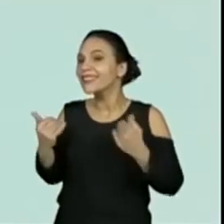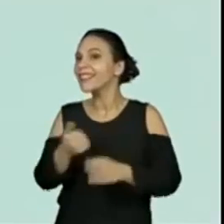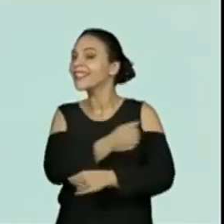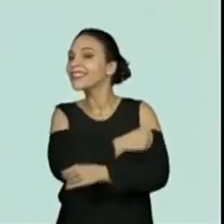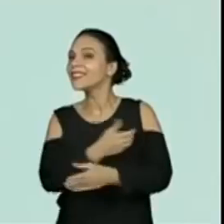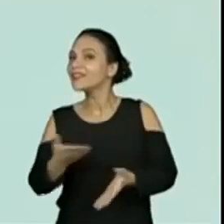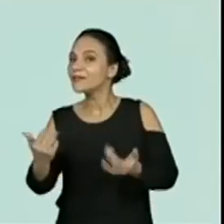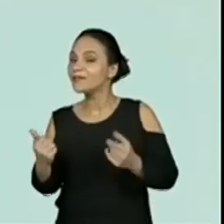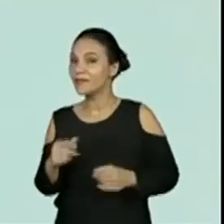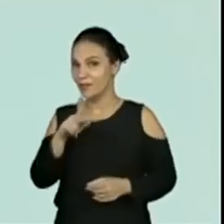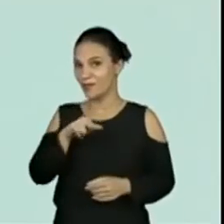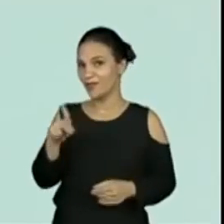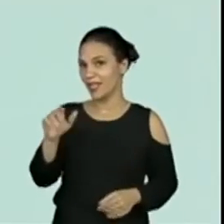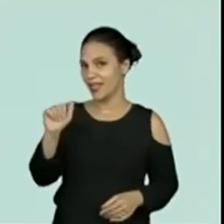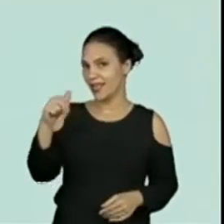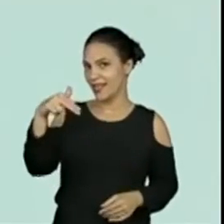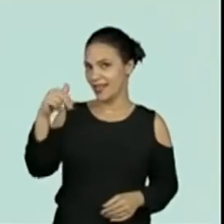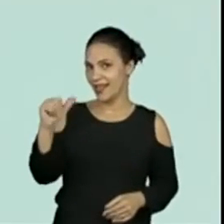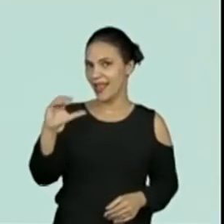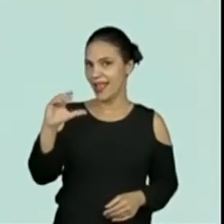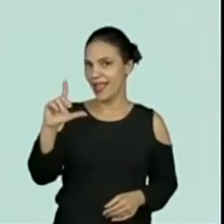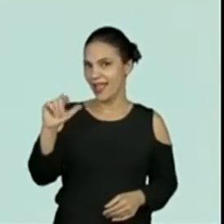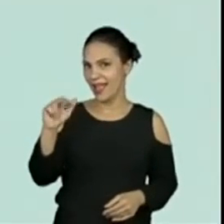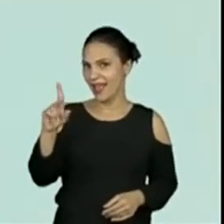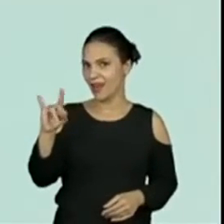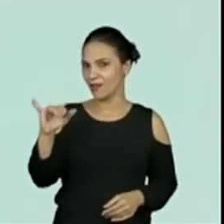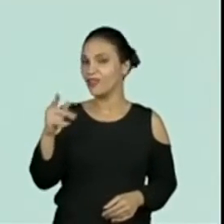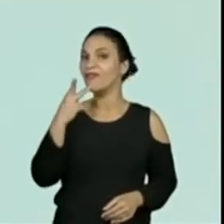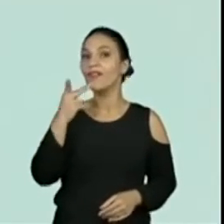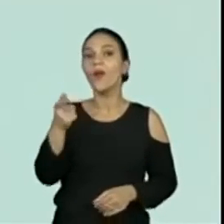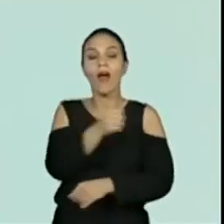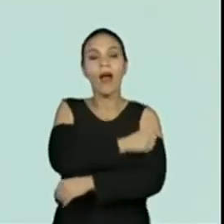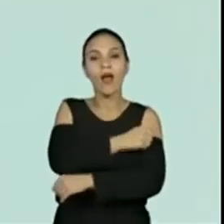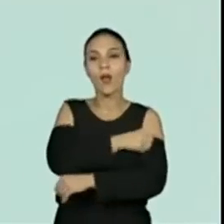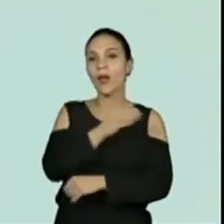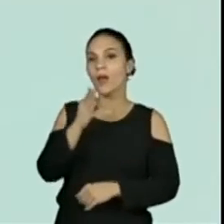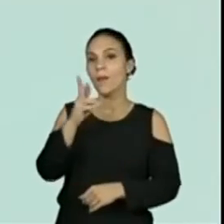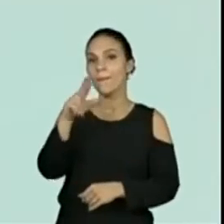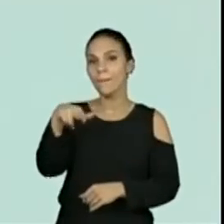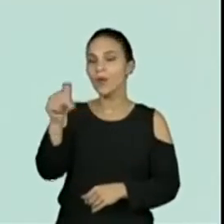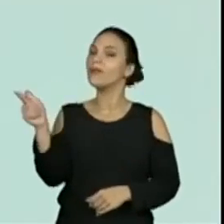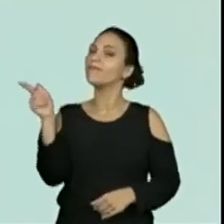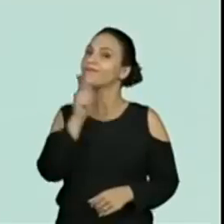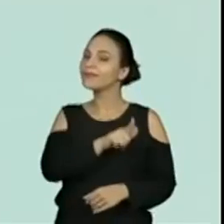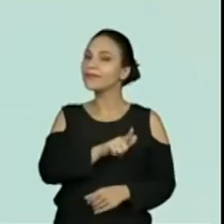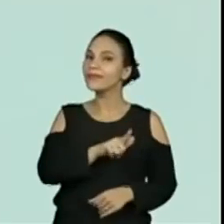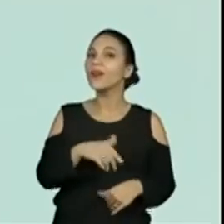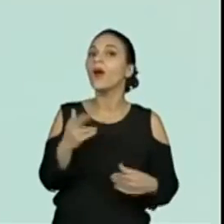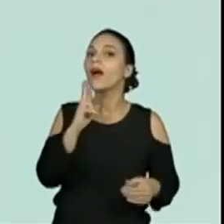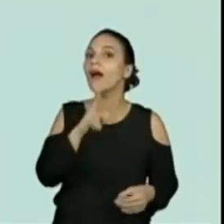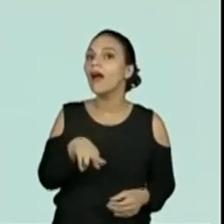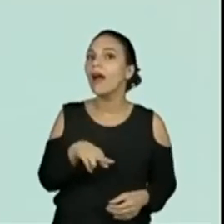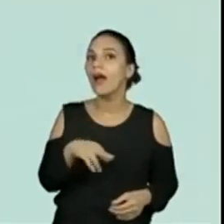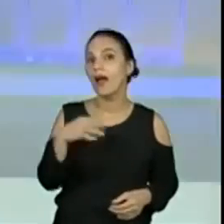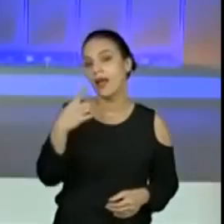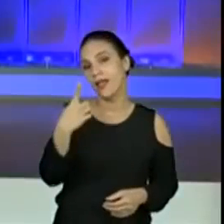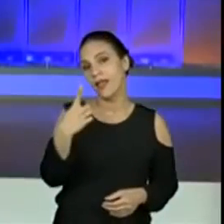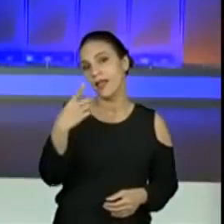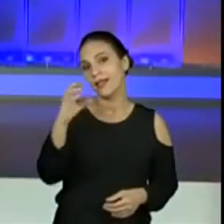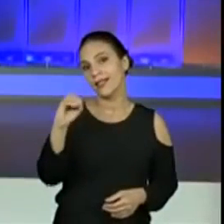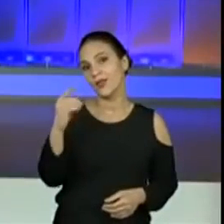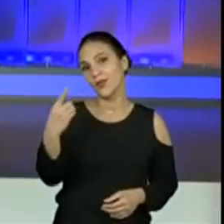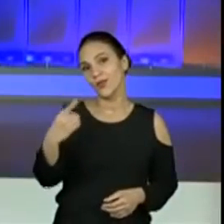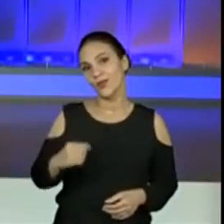Olha, a professora Ana Cláudia diz que Bruna e Lavínia estão acertando. E que a resposta é 101.